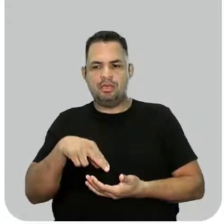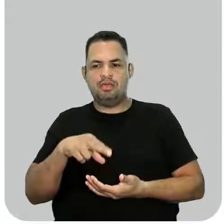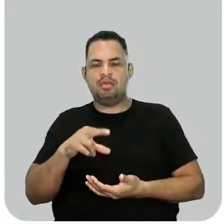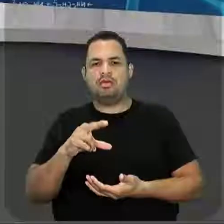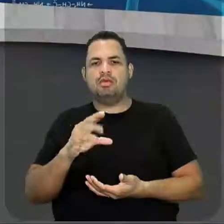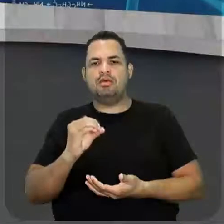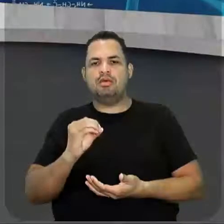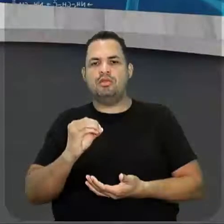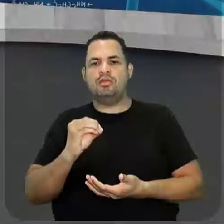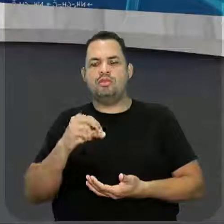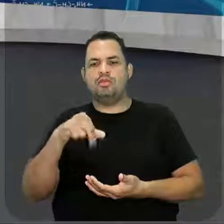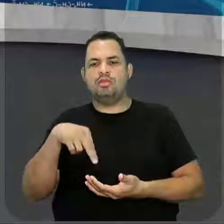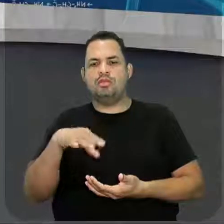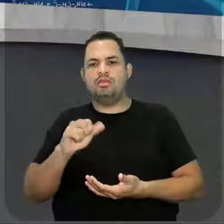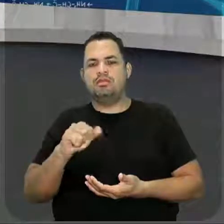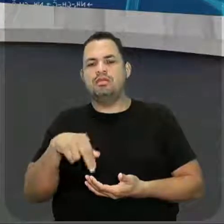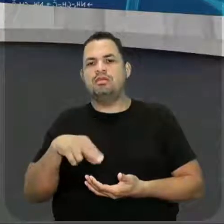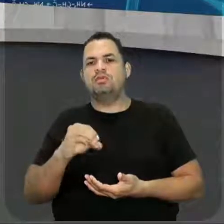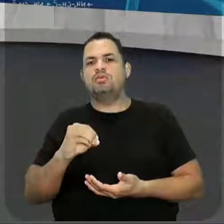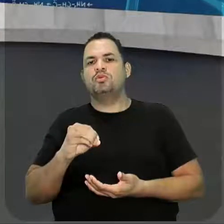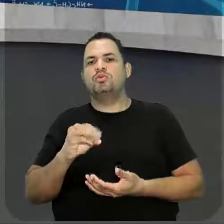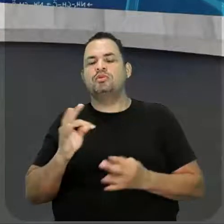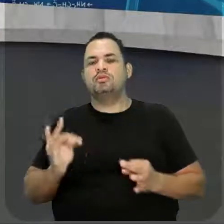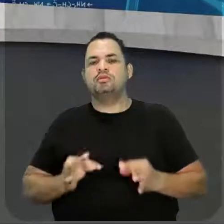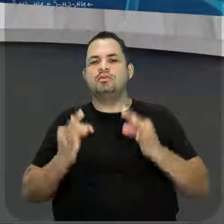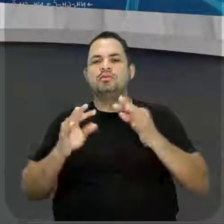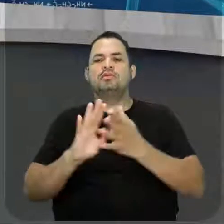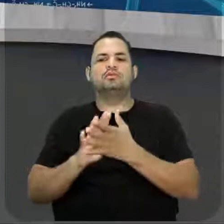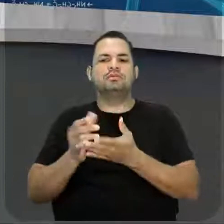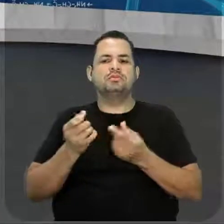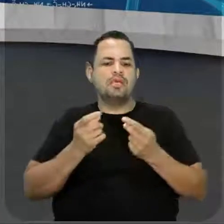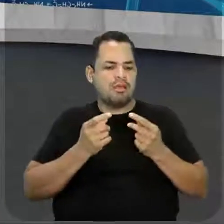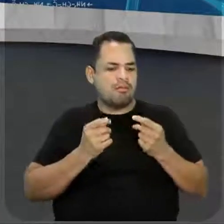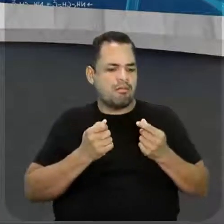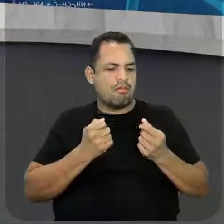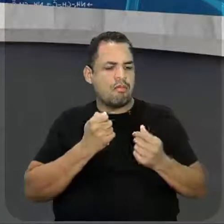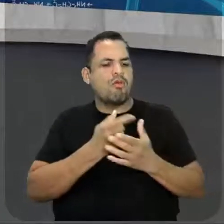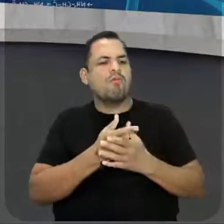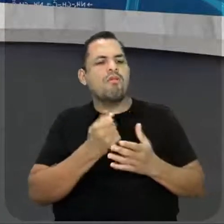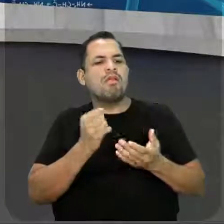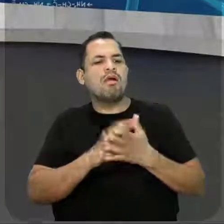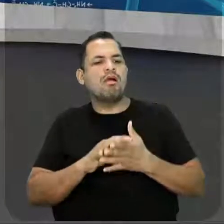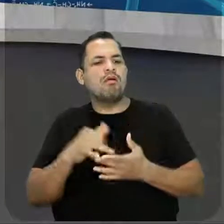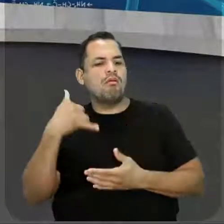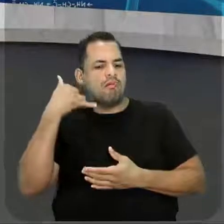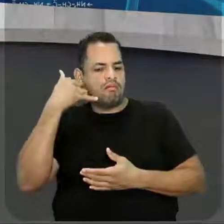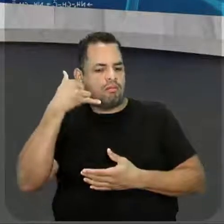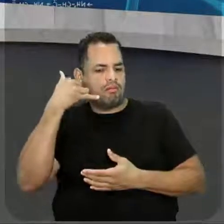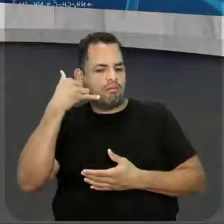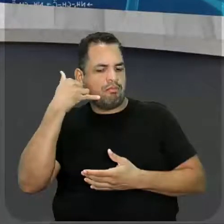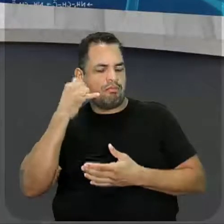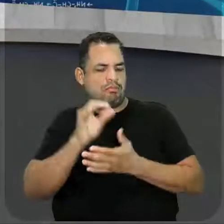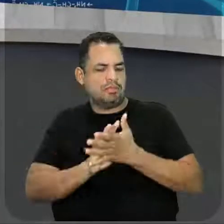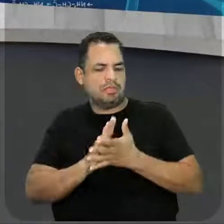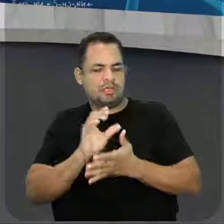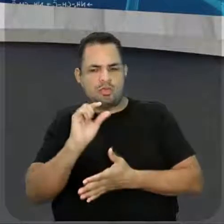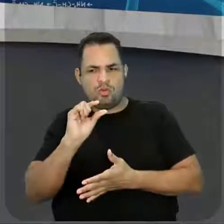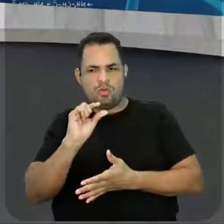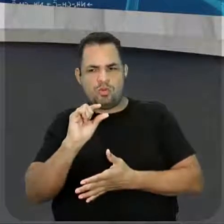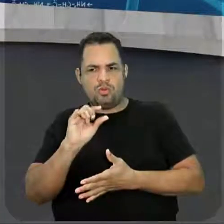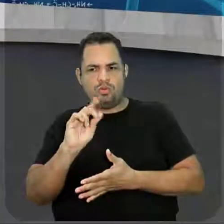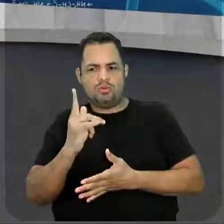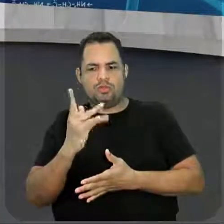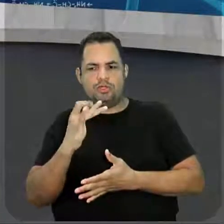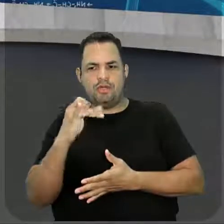vocês, quando você compra lá um celular, antigamente a gente tinha o chip, né? Ele era razoavelmente assim, desse